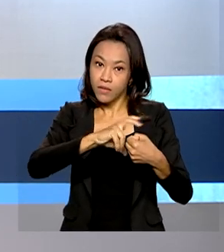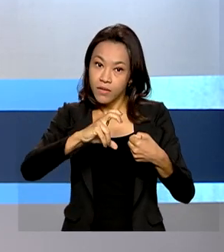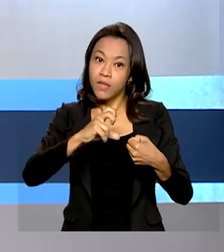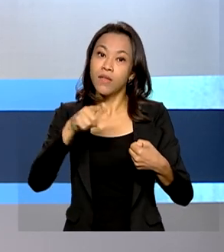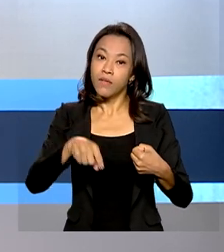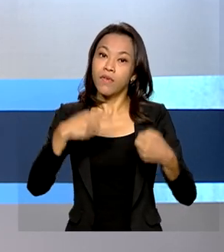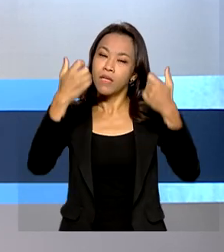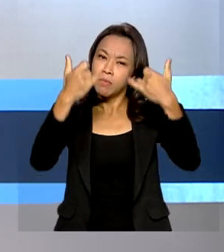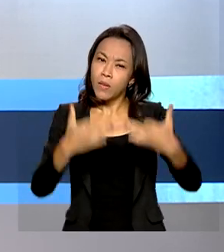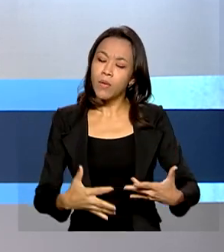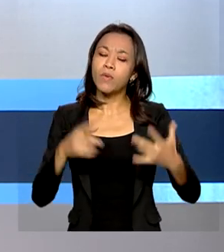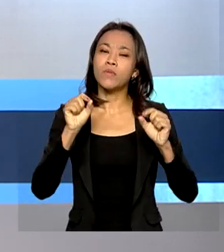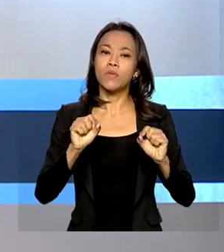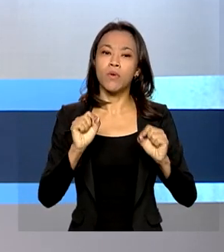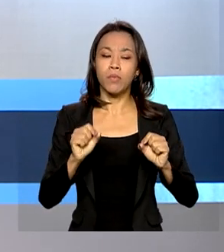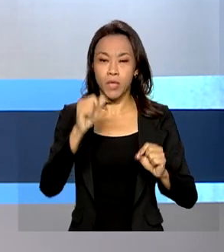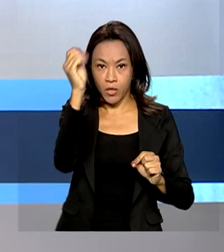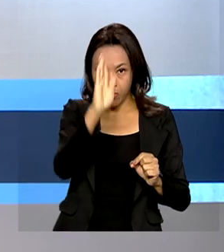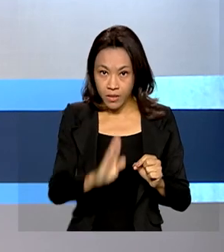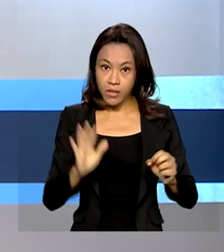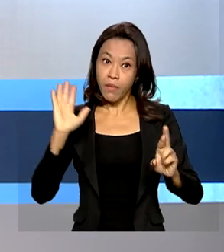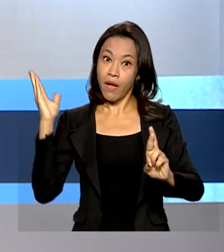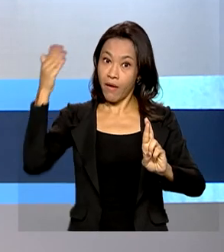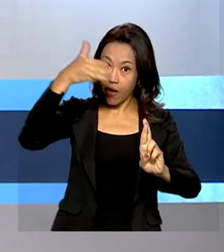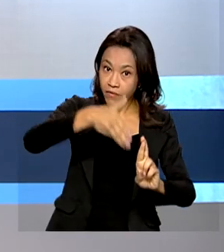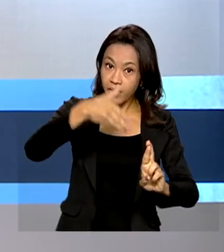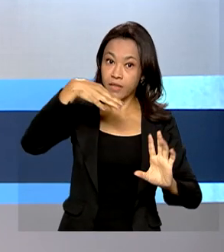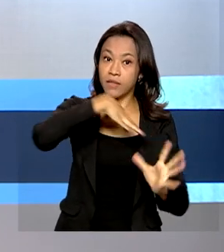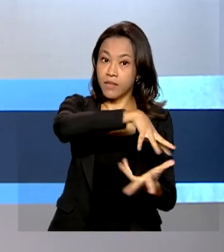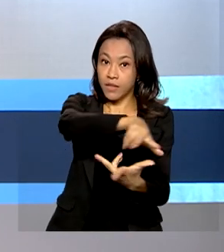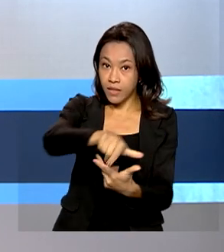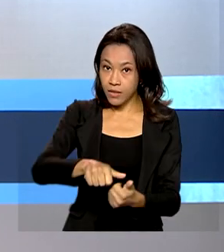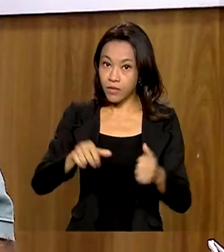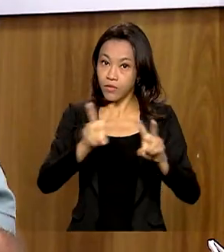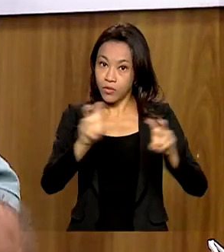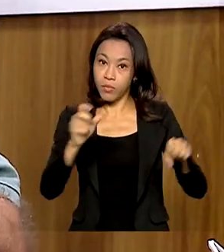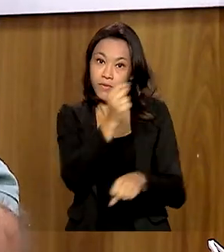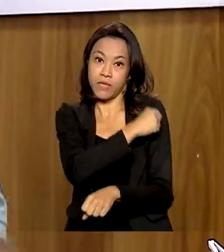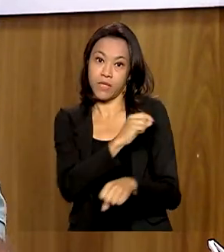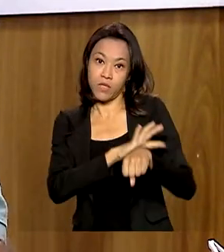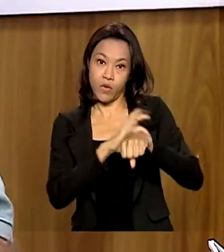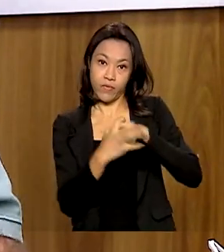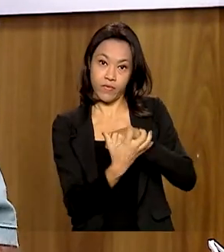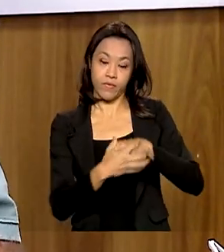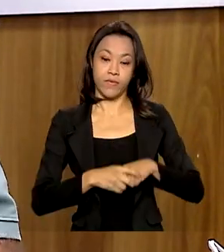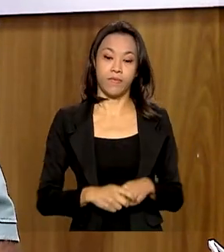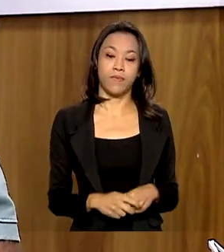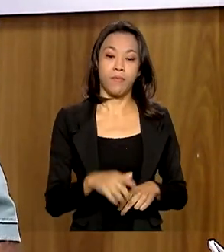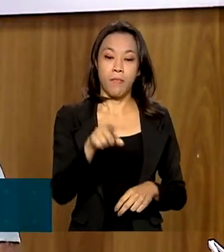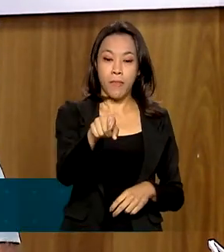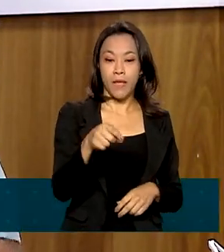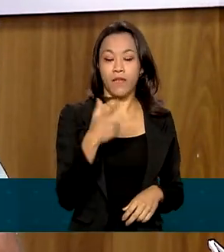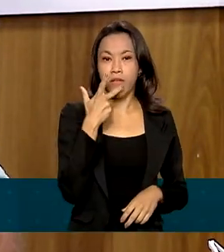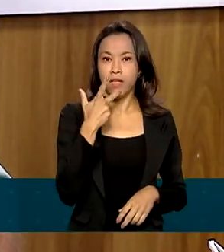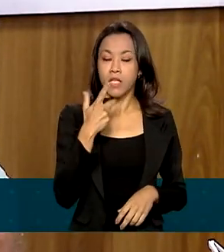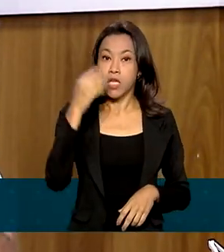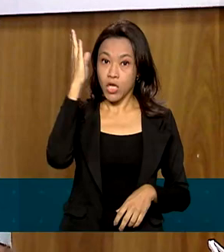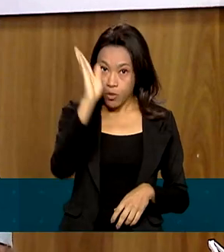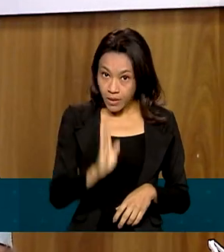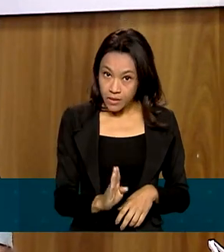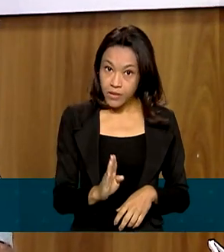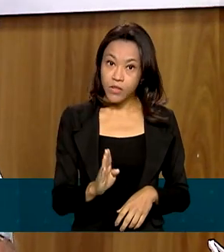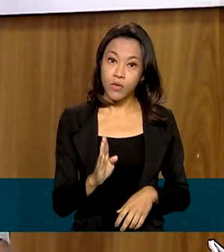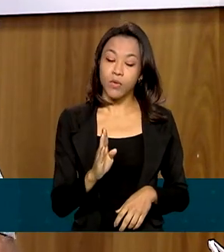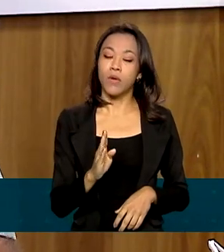Covid-19 e mostrou que o Brasil é uma referência internacional. A forte campanha de vacinação do Brasil, o que o Brasil